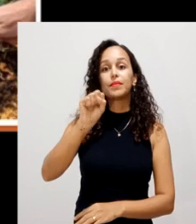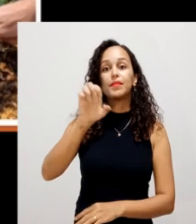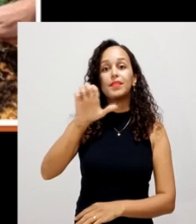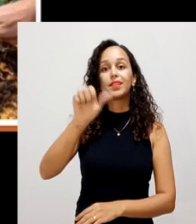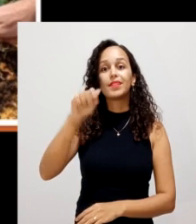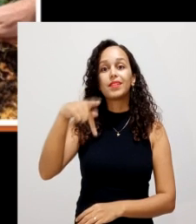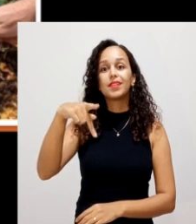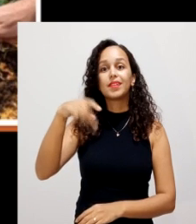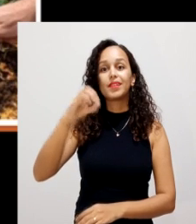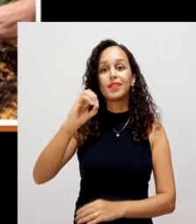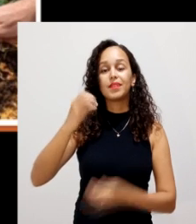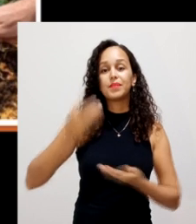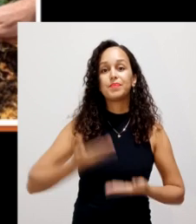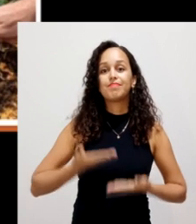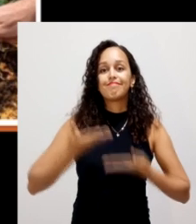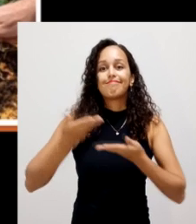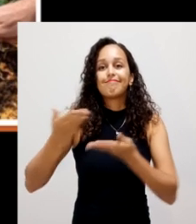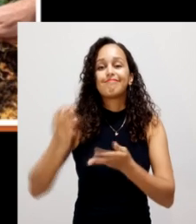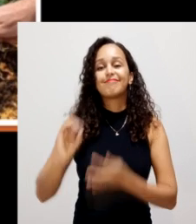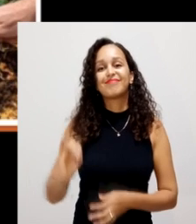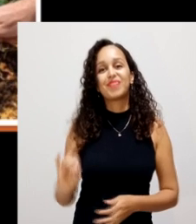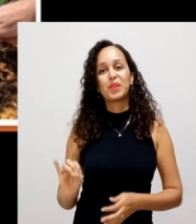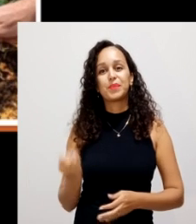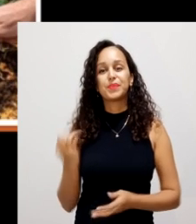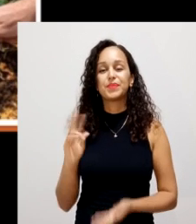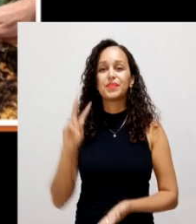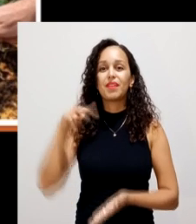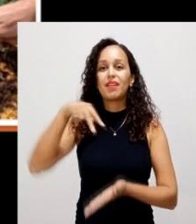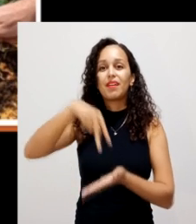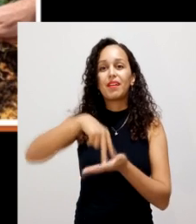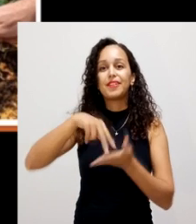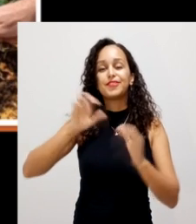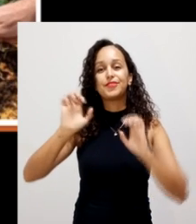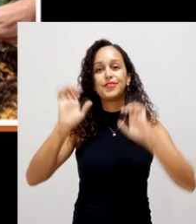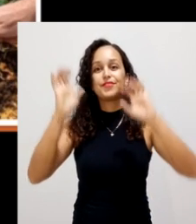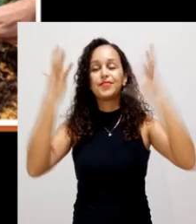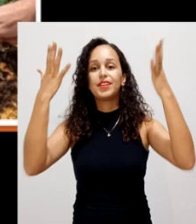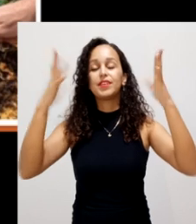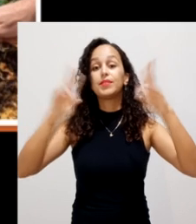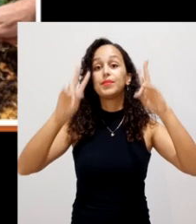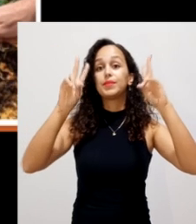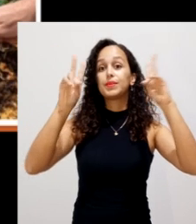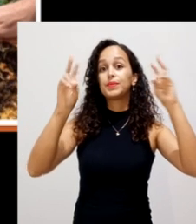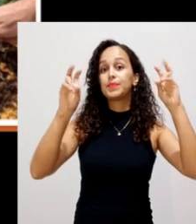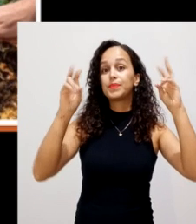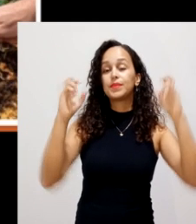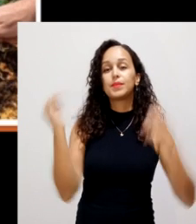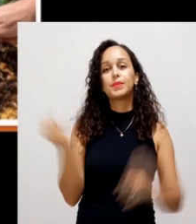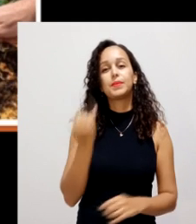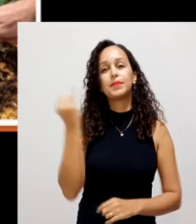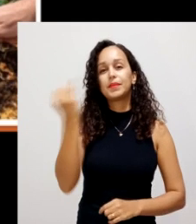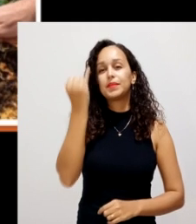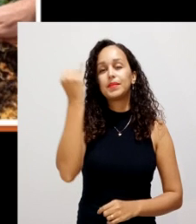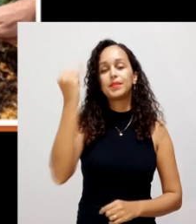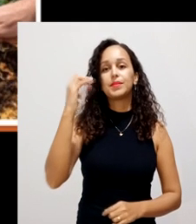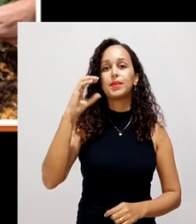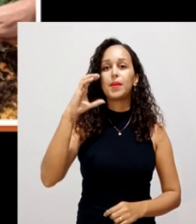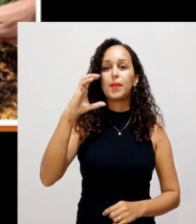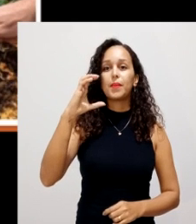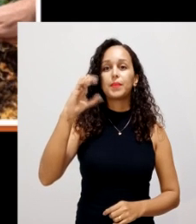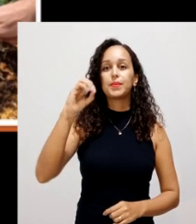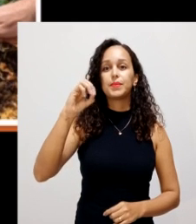convite e pela oportunidade de estar participando do evento e trazendo para vocês um tema tão importante como a